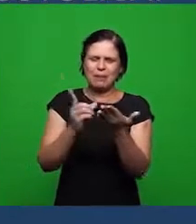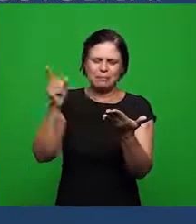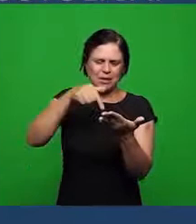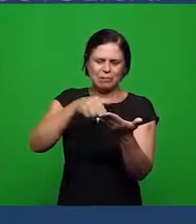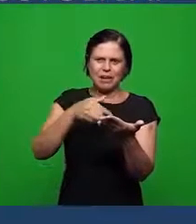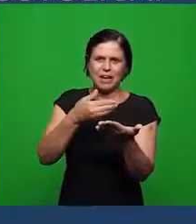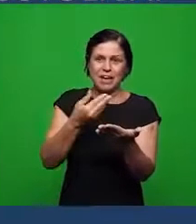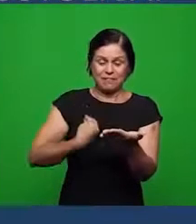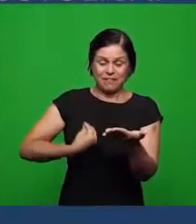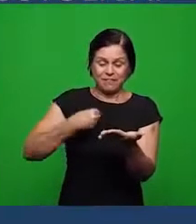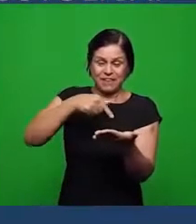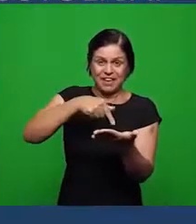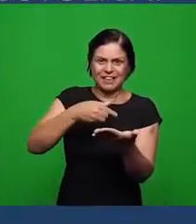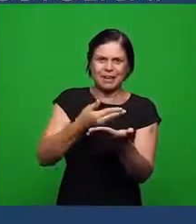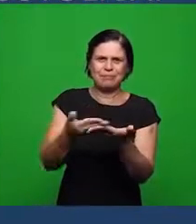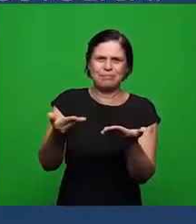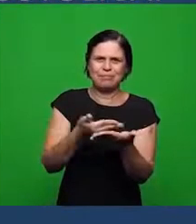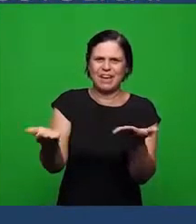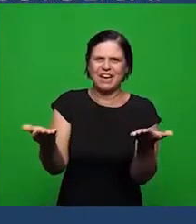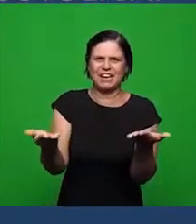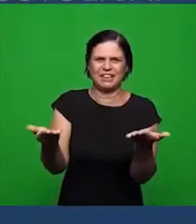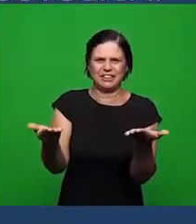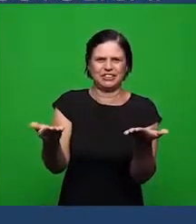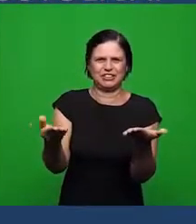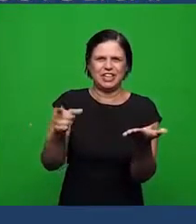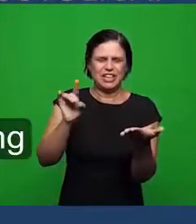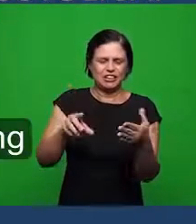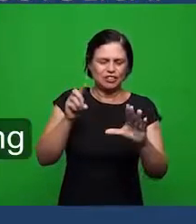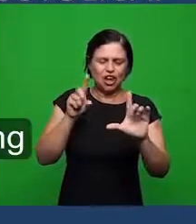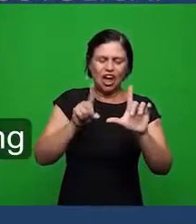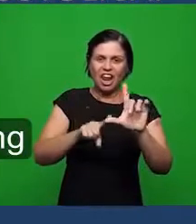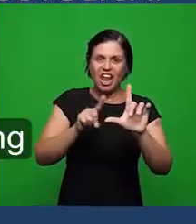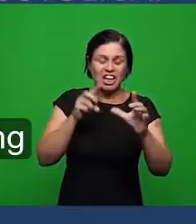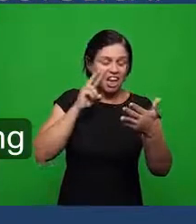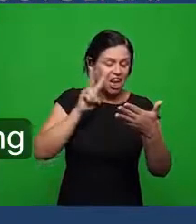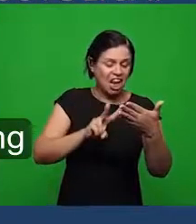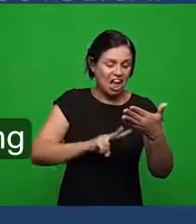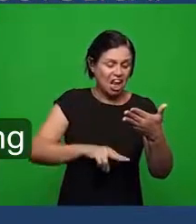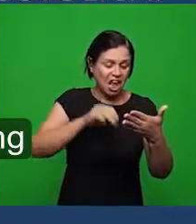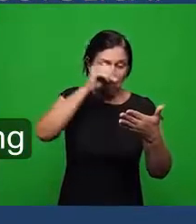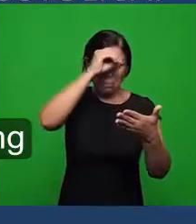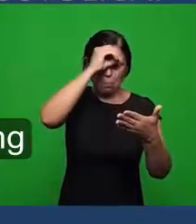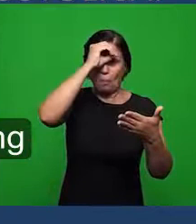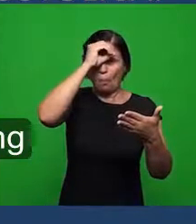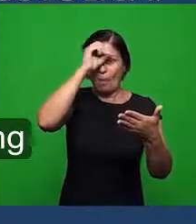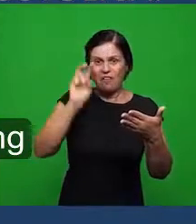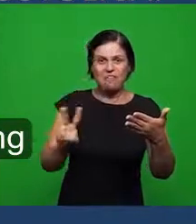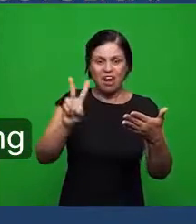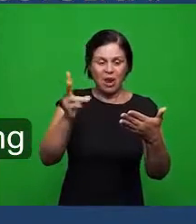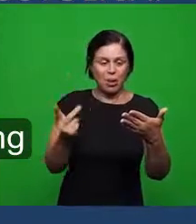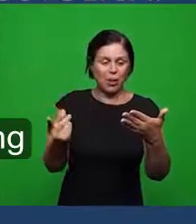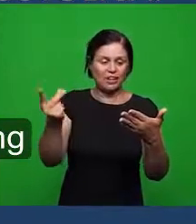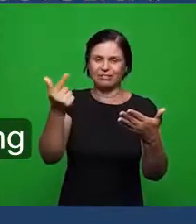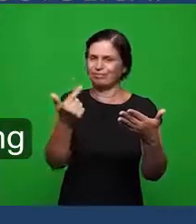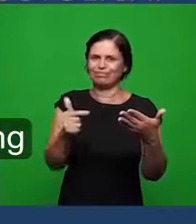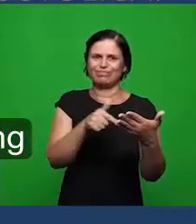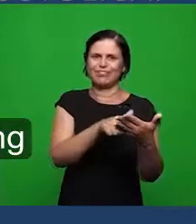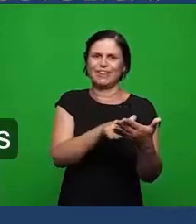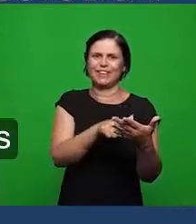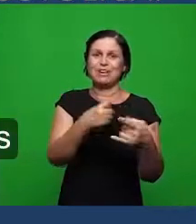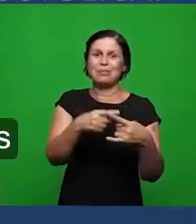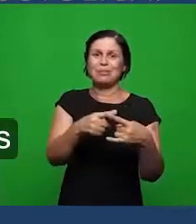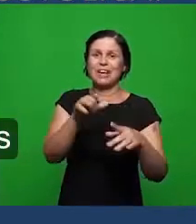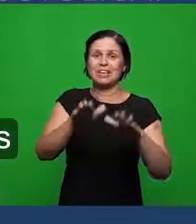é o ensino que não tem nenhum significado nenhum valor para a vida eterna é o